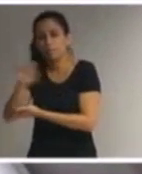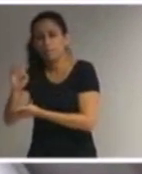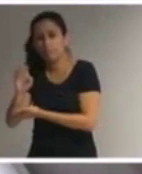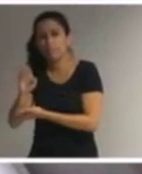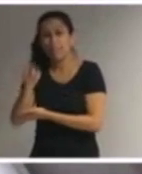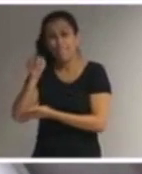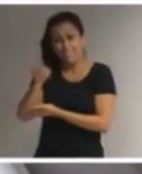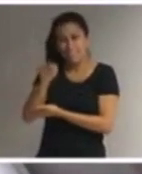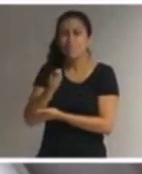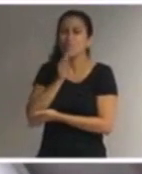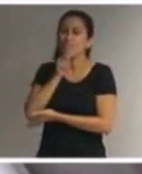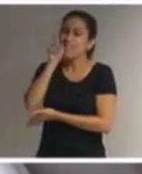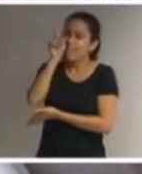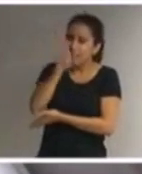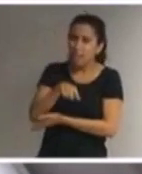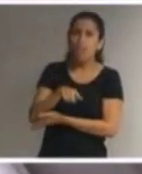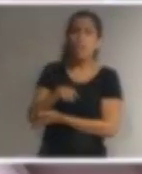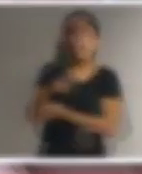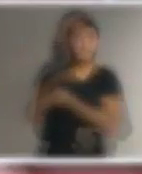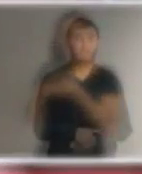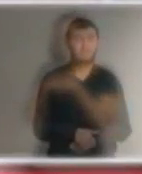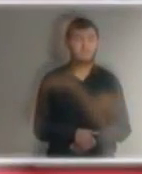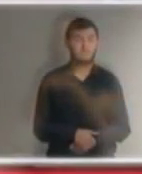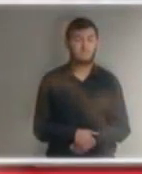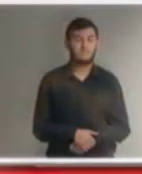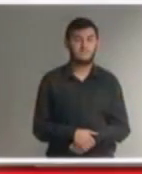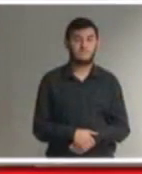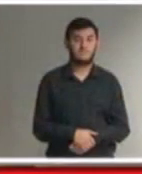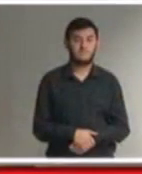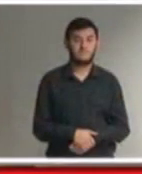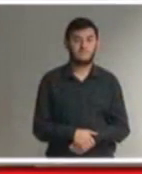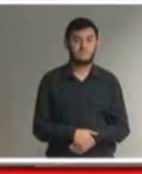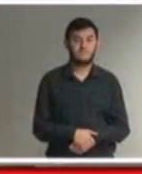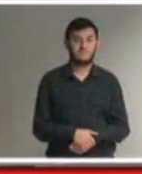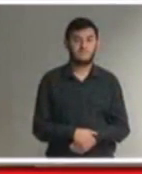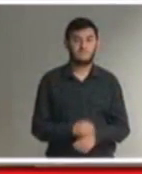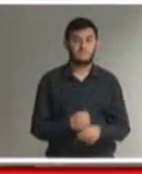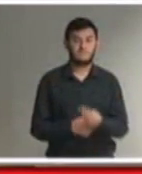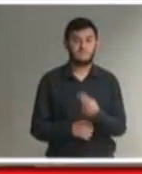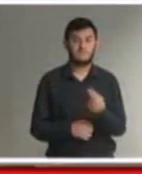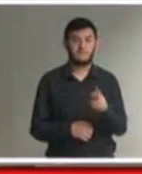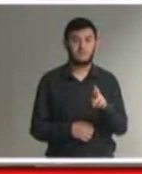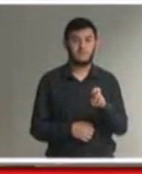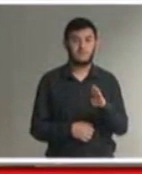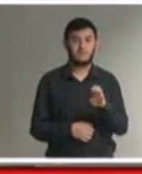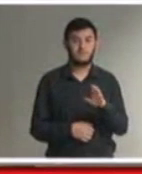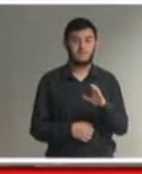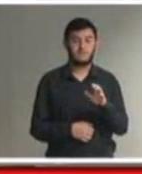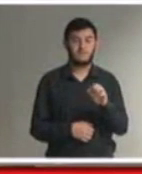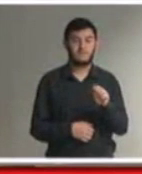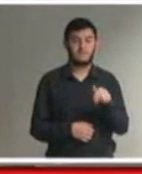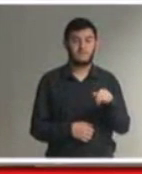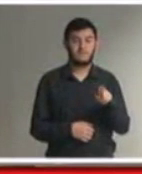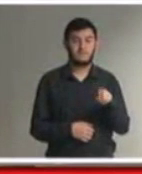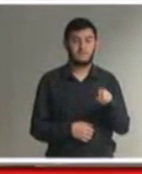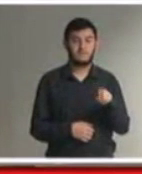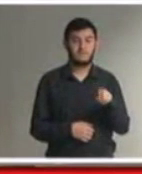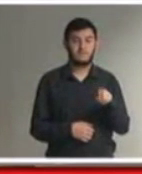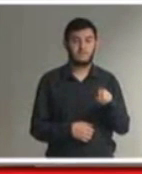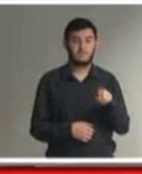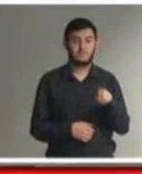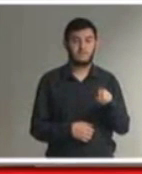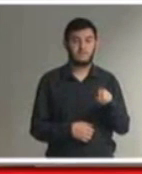de acesso à educação das pessoas com deficiência eu Rebeca Nunes promotora de justiça do Rio Grande do Norte